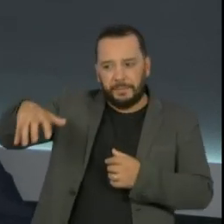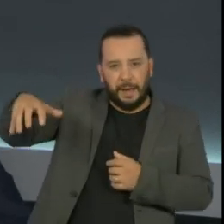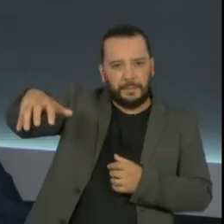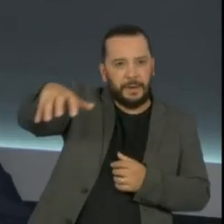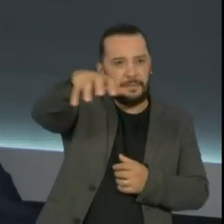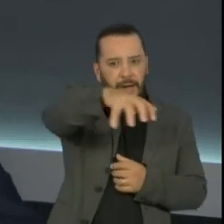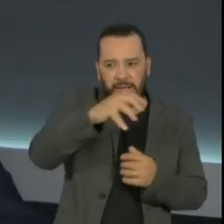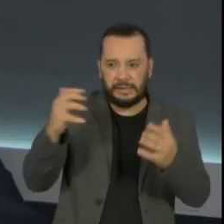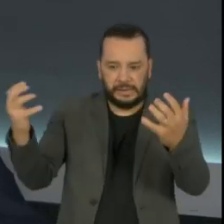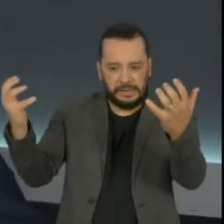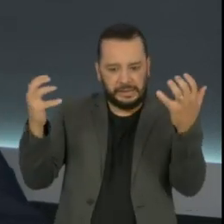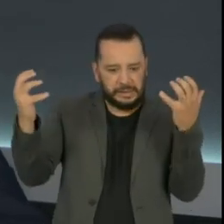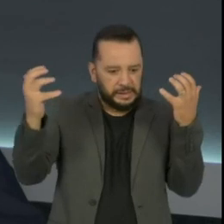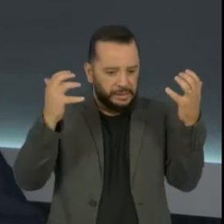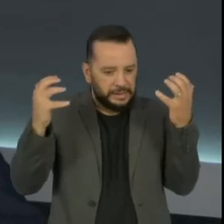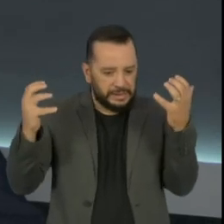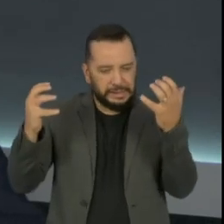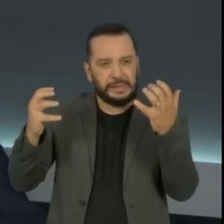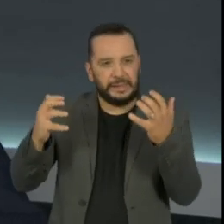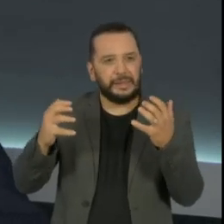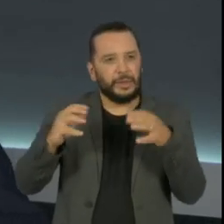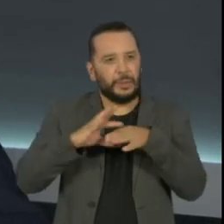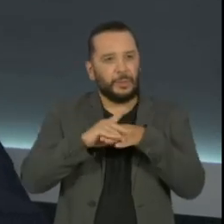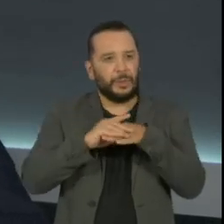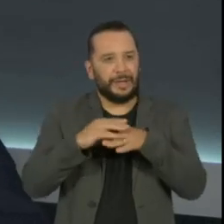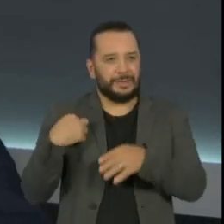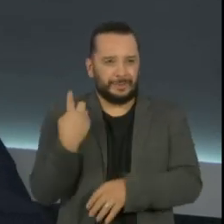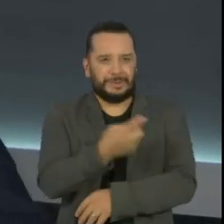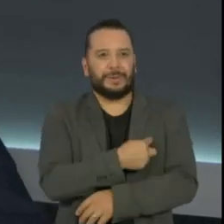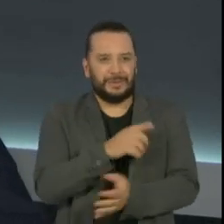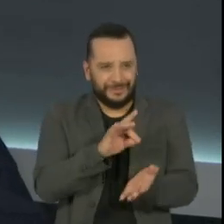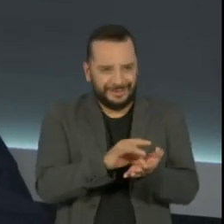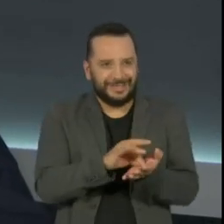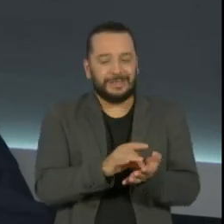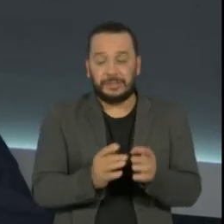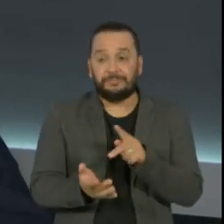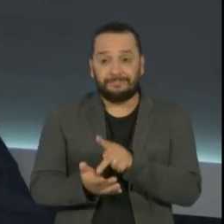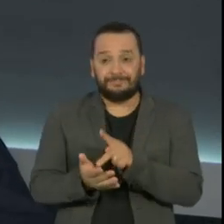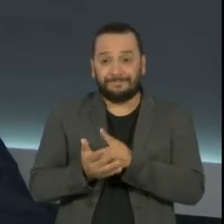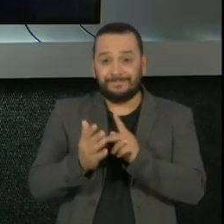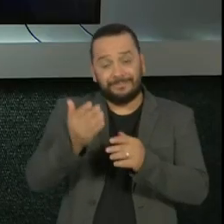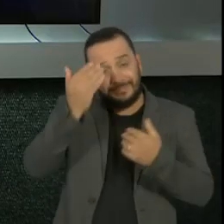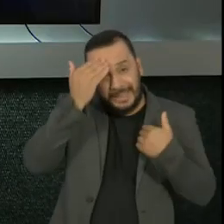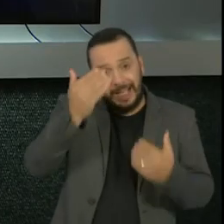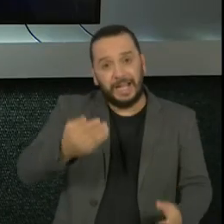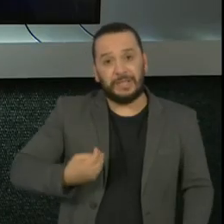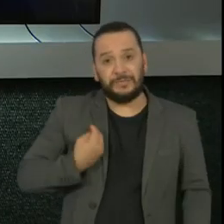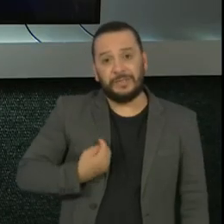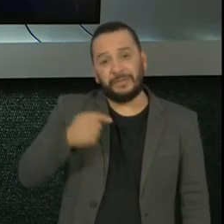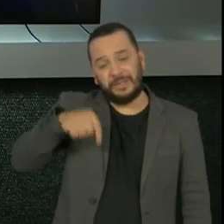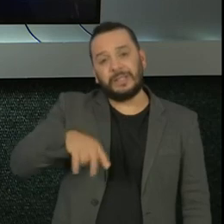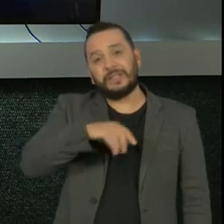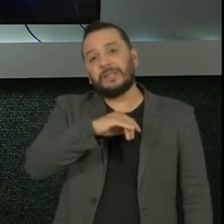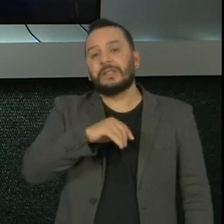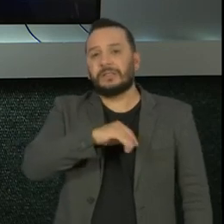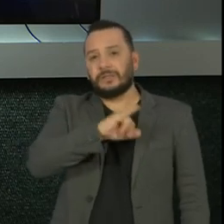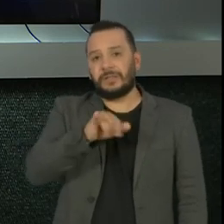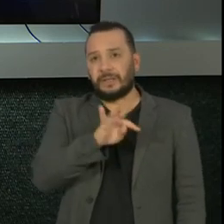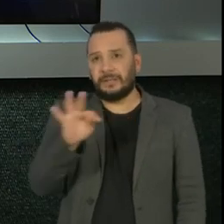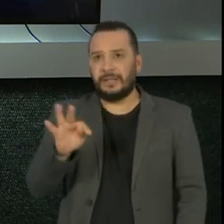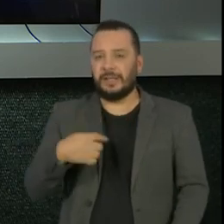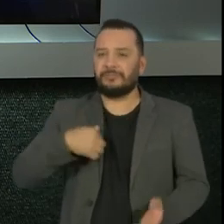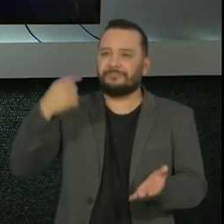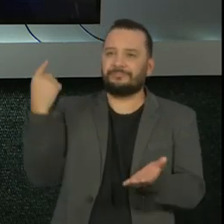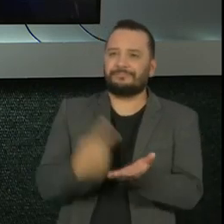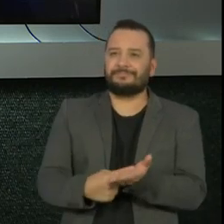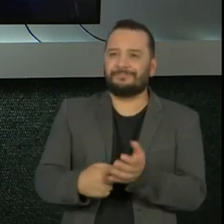é um sistema doente também. Cristian, obrigado pela tua participação aqui no Jornal da Tarde, viu? Valeu. Aldo, estamos juntos,